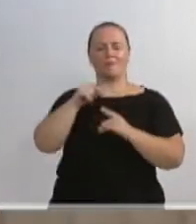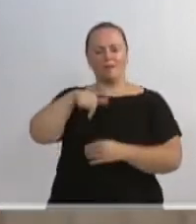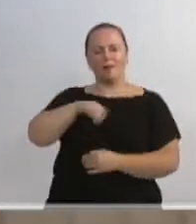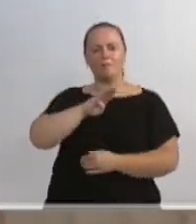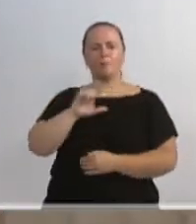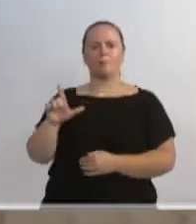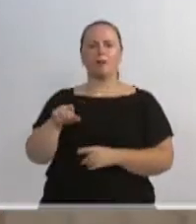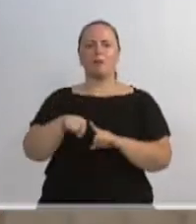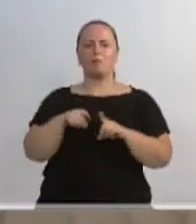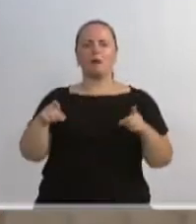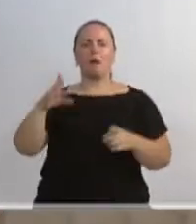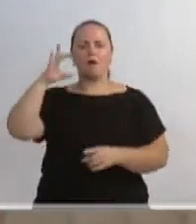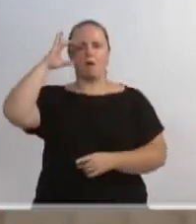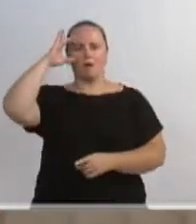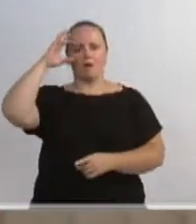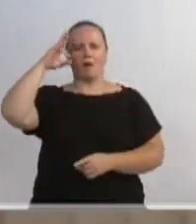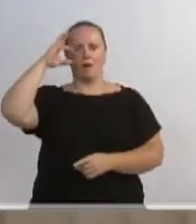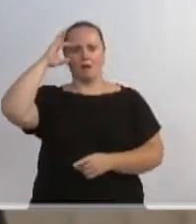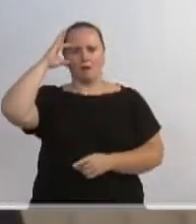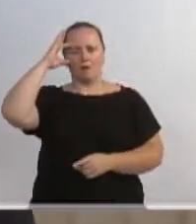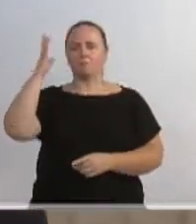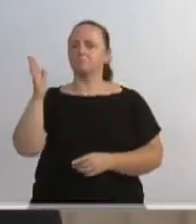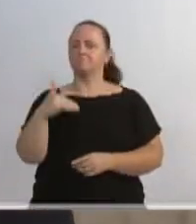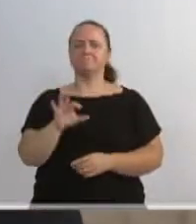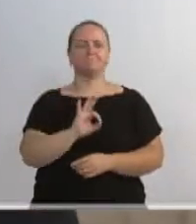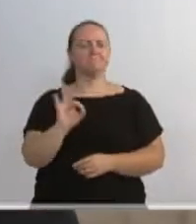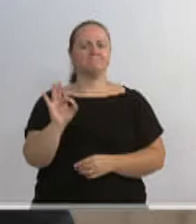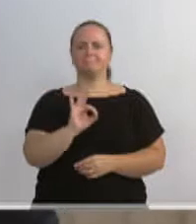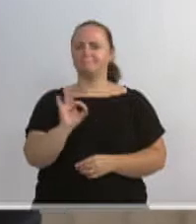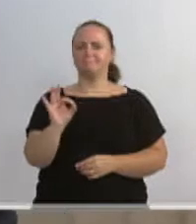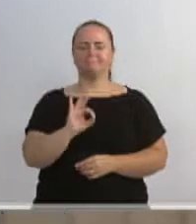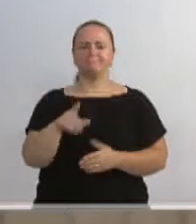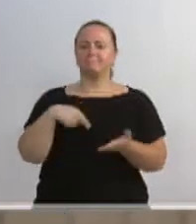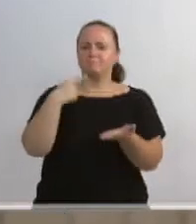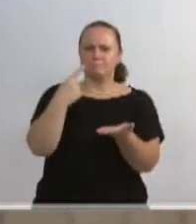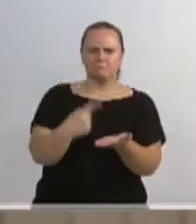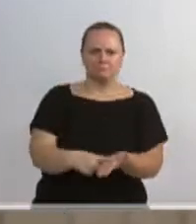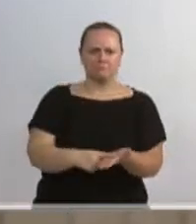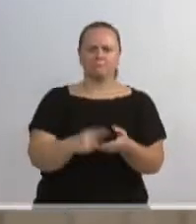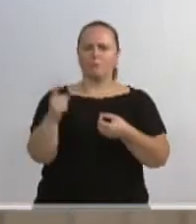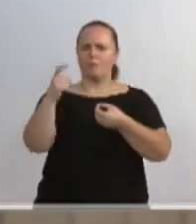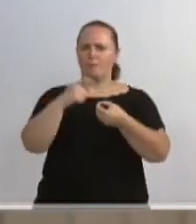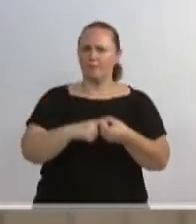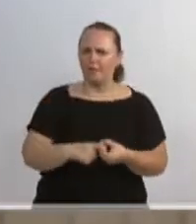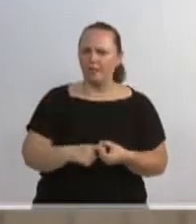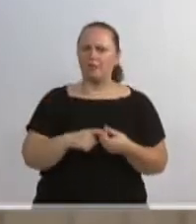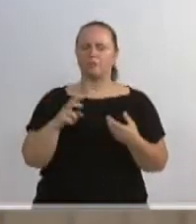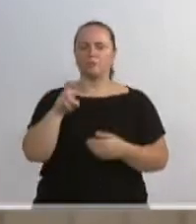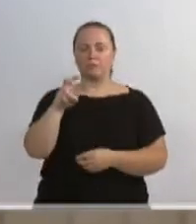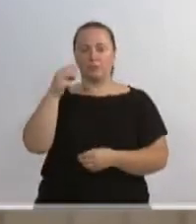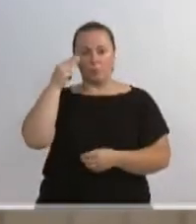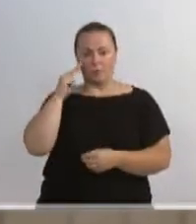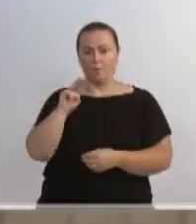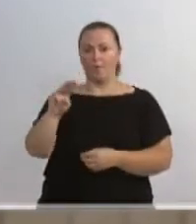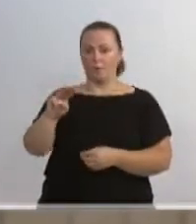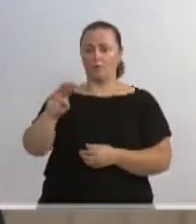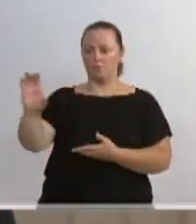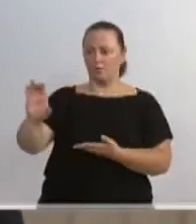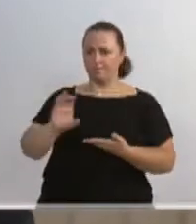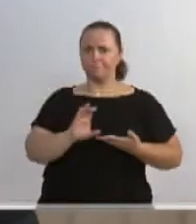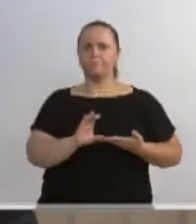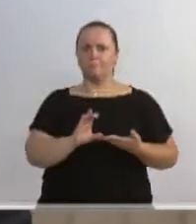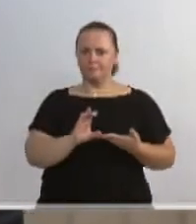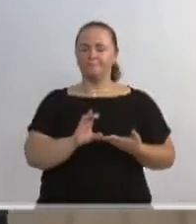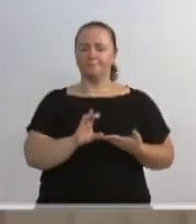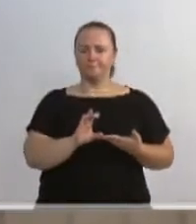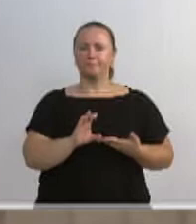governador Raimundo Colombo, apesar da agenda positiva, com a assinatura do convênio de 5 milhões de reais pelo secretário